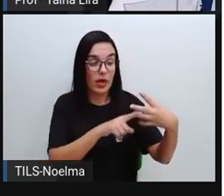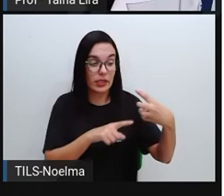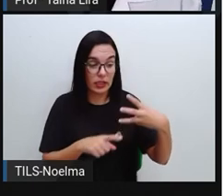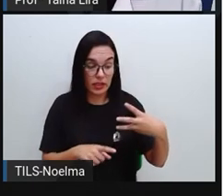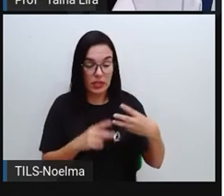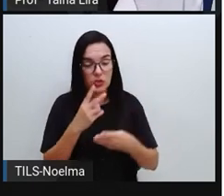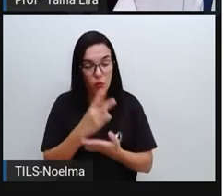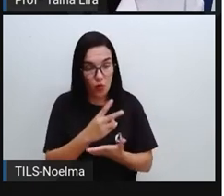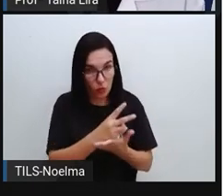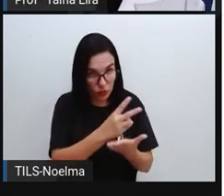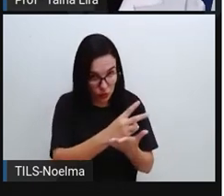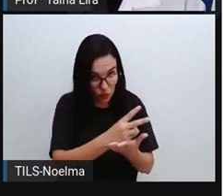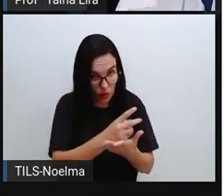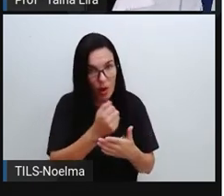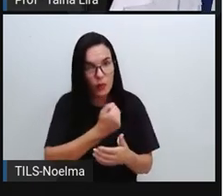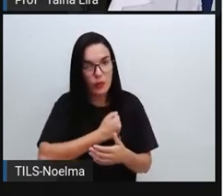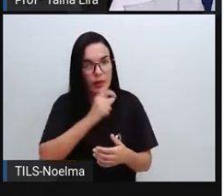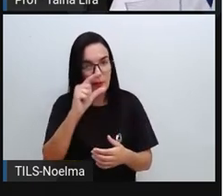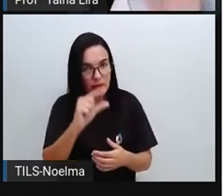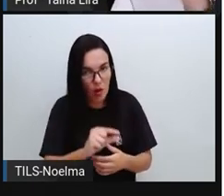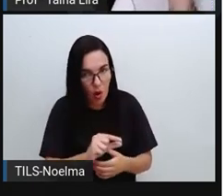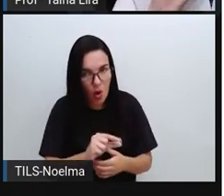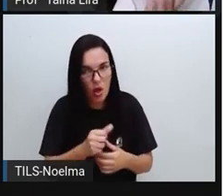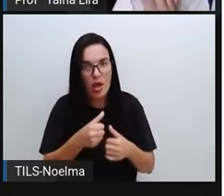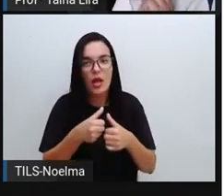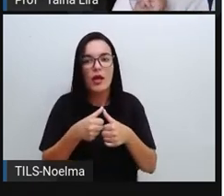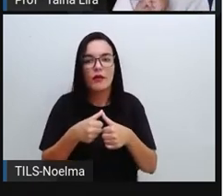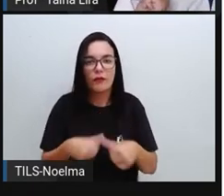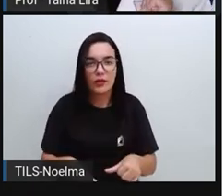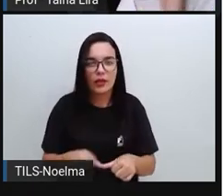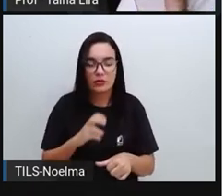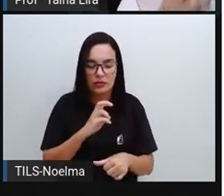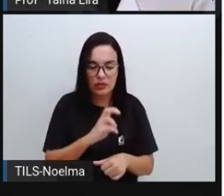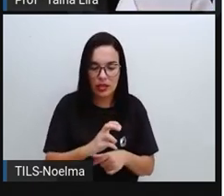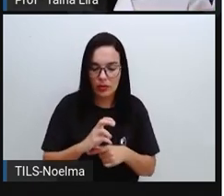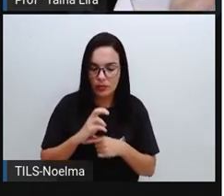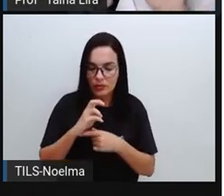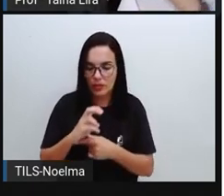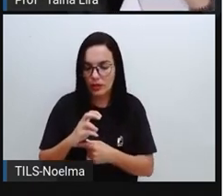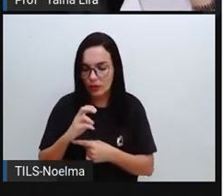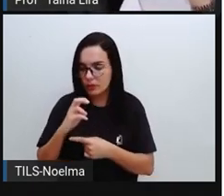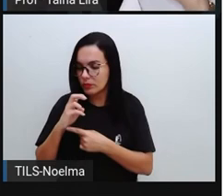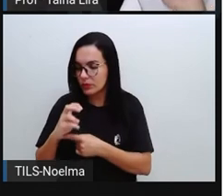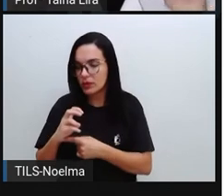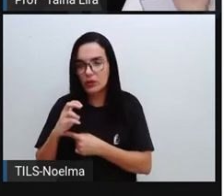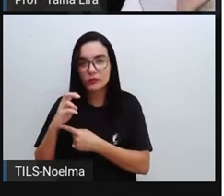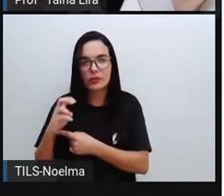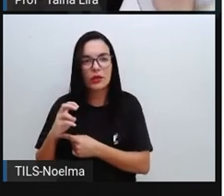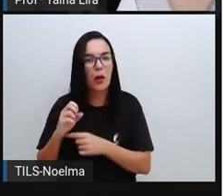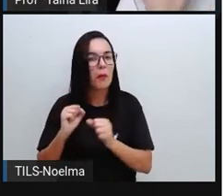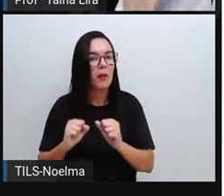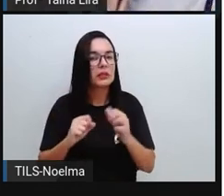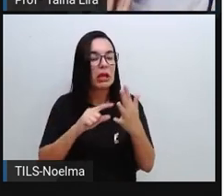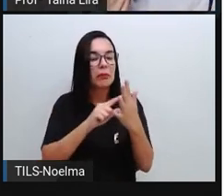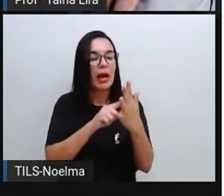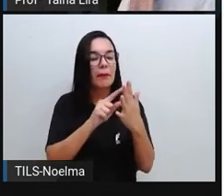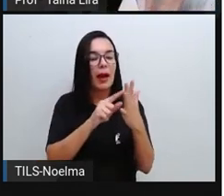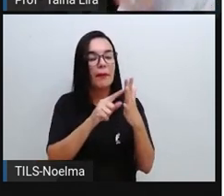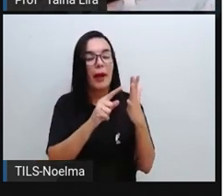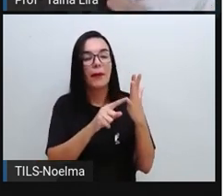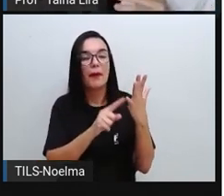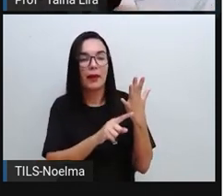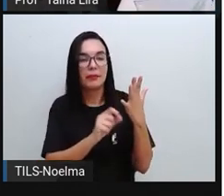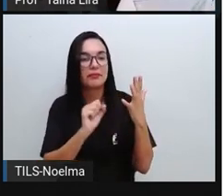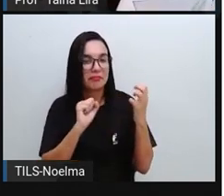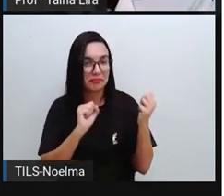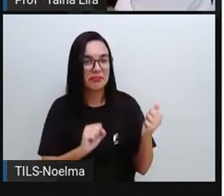43, que é o número menor, e eu fui contando de 5 em 5. De 5 em 5, eu consigo usar até os dedos das mãos, né? Para